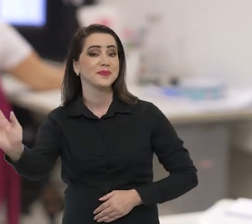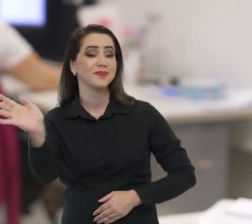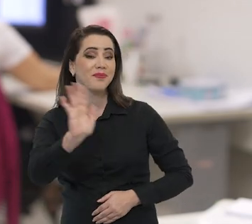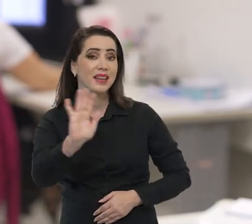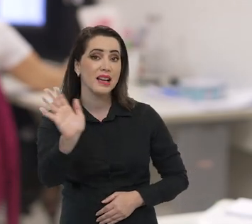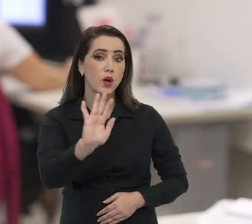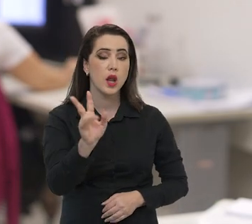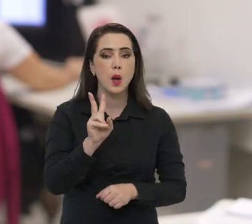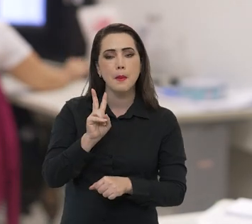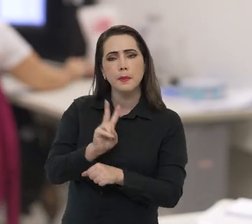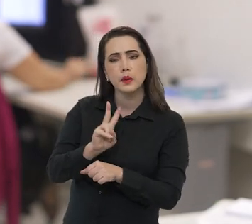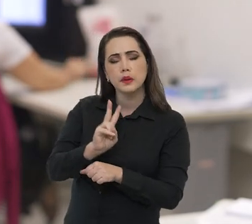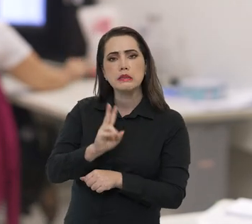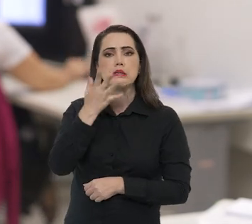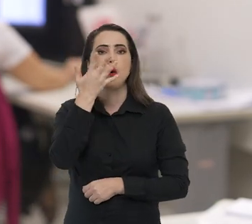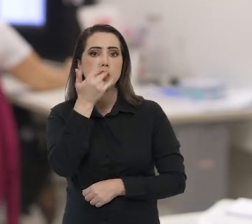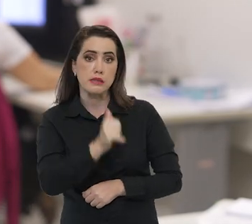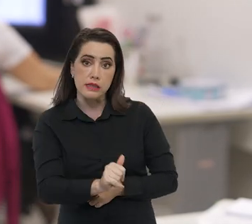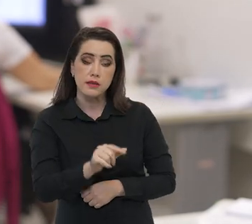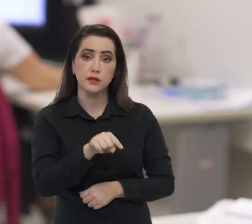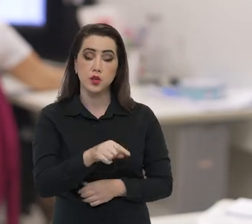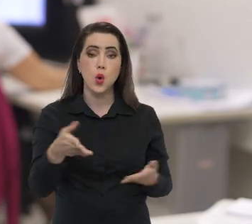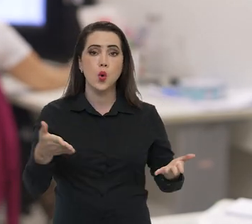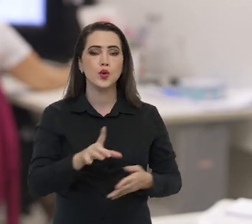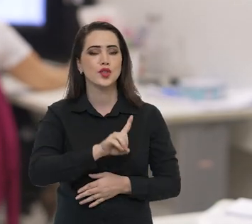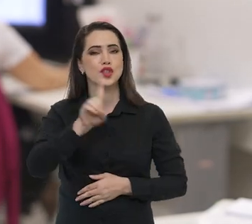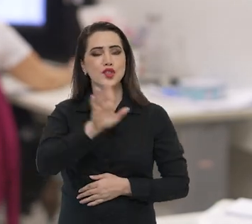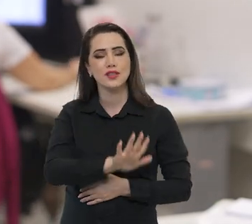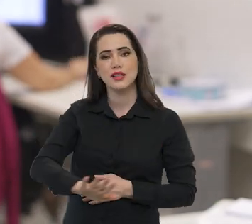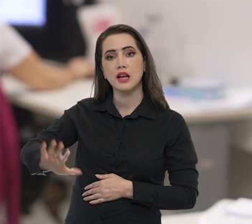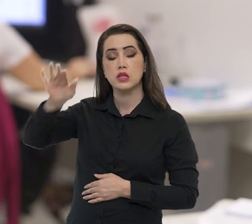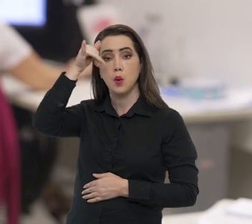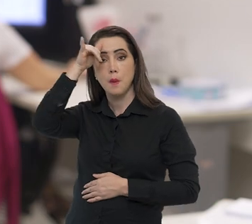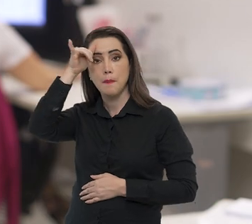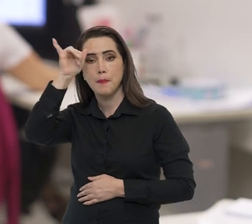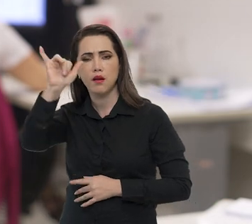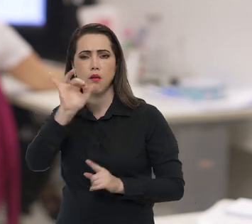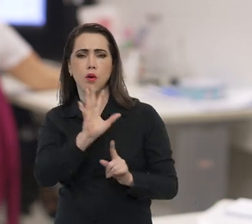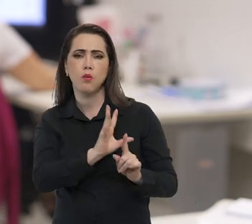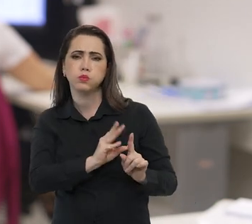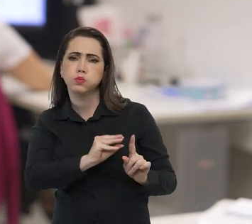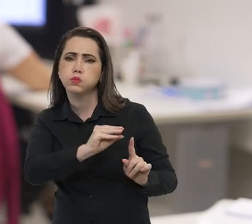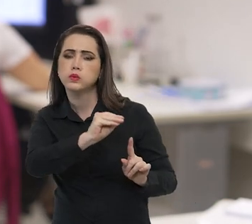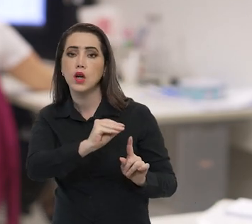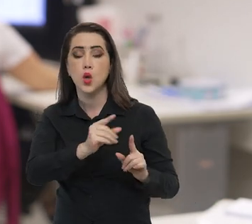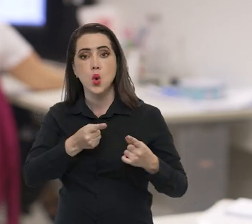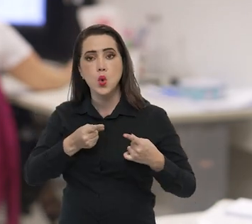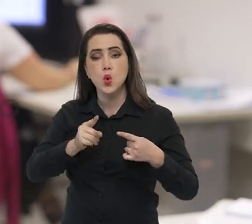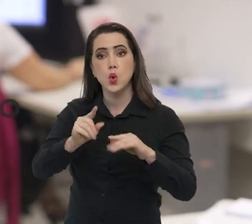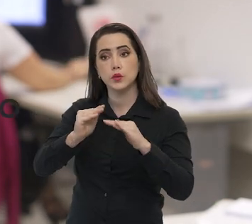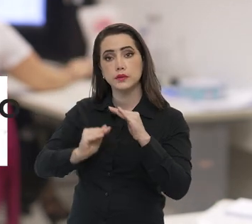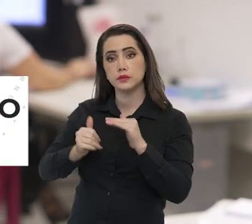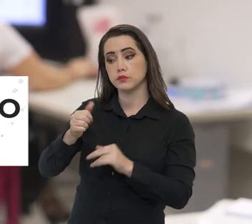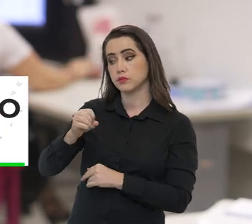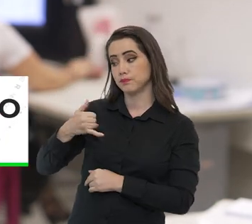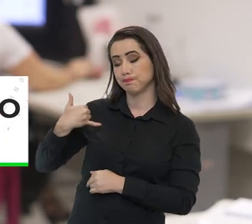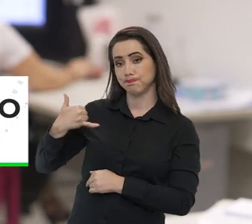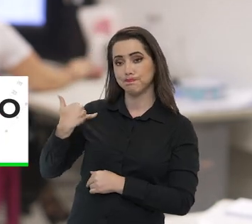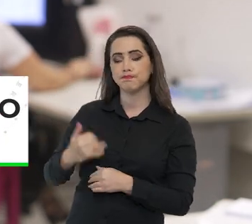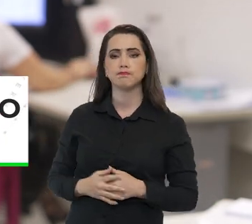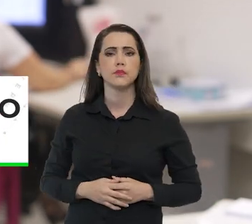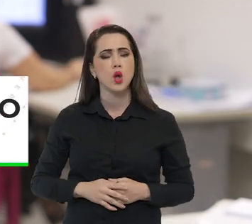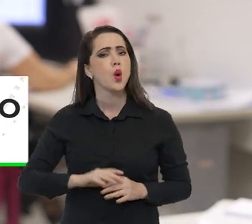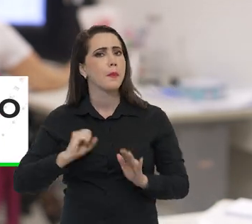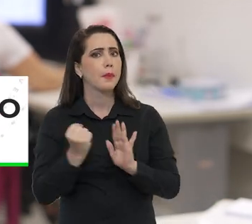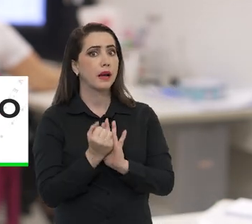Olá! Proteção à infância. Hoje é dia nacional de combate à exploração sexual contra menores.